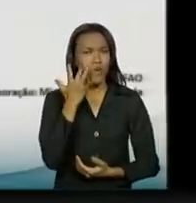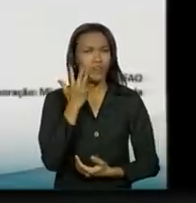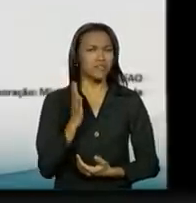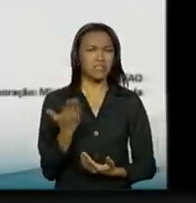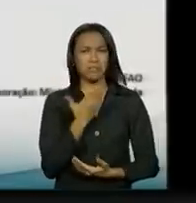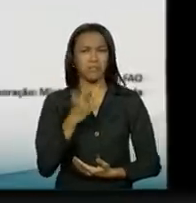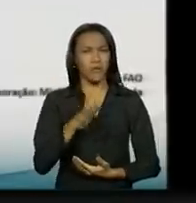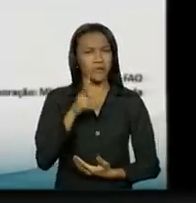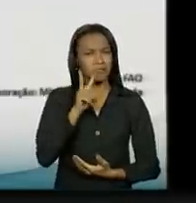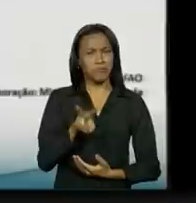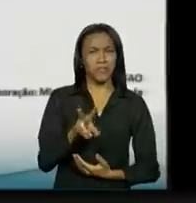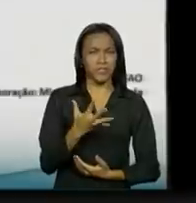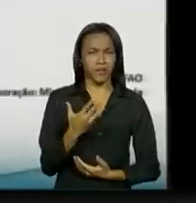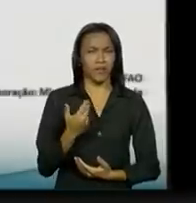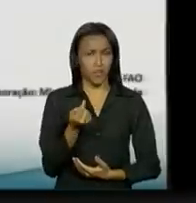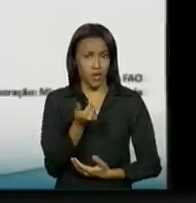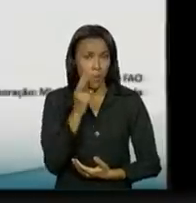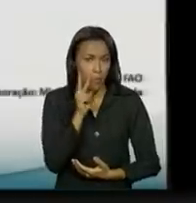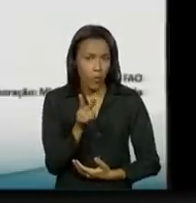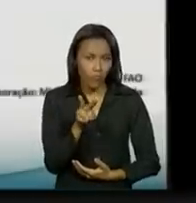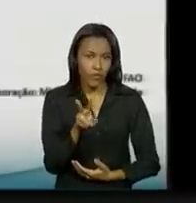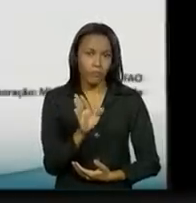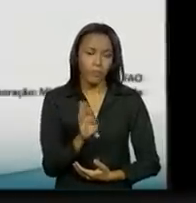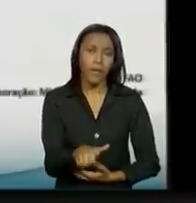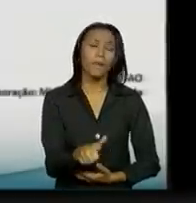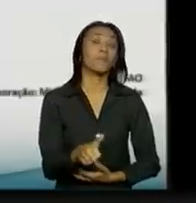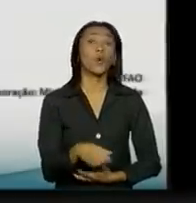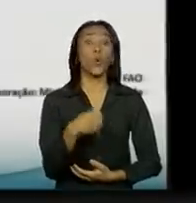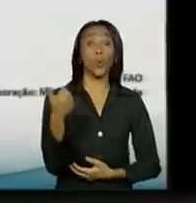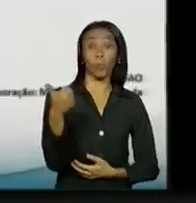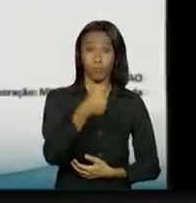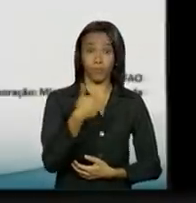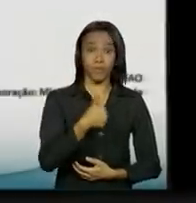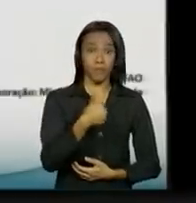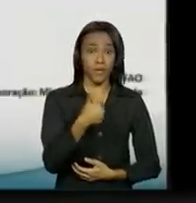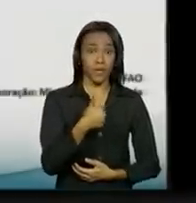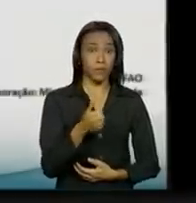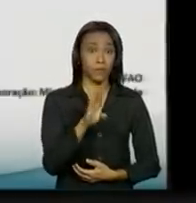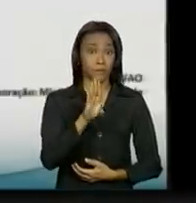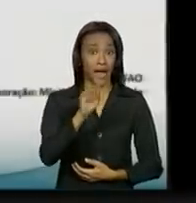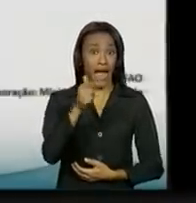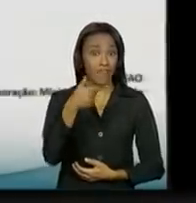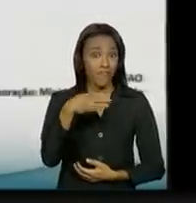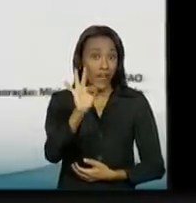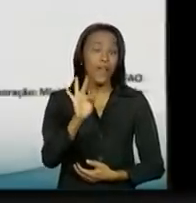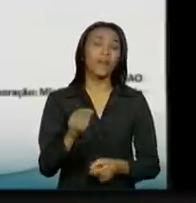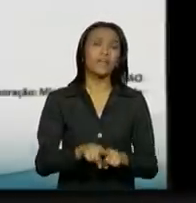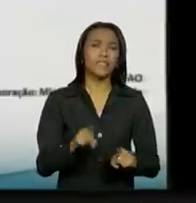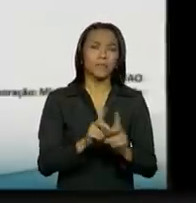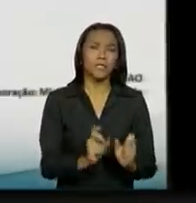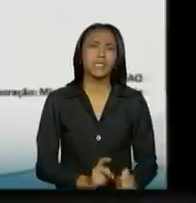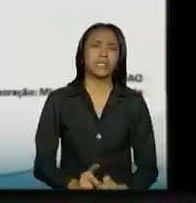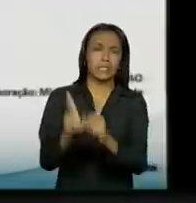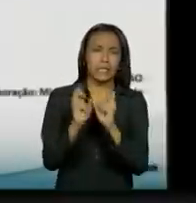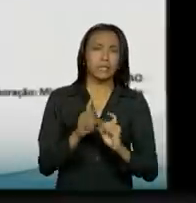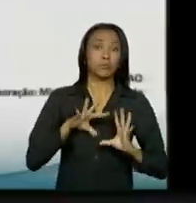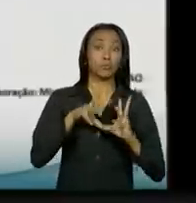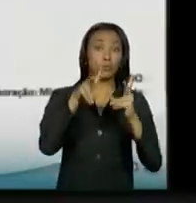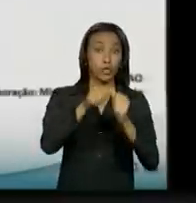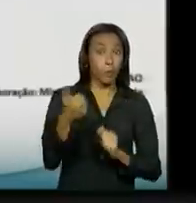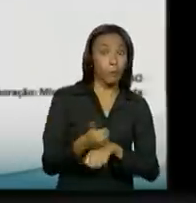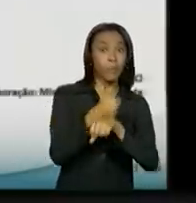também não, aqui eu consigo enxergar melhor. O primeiro produtor de café e primeiro exportador mundial de café,